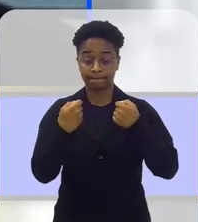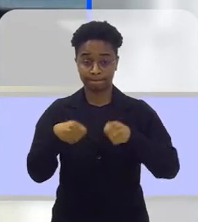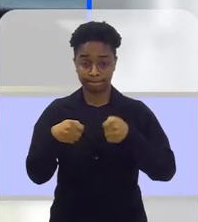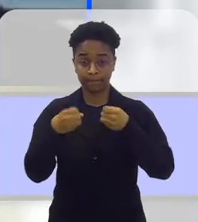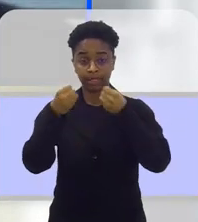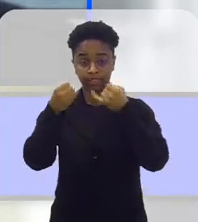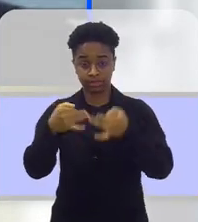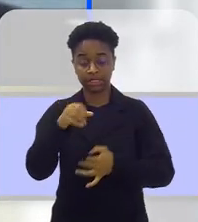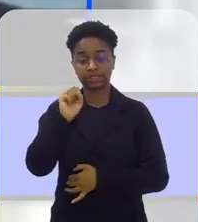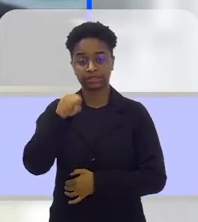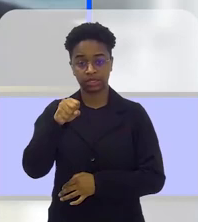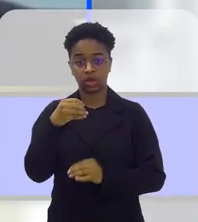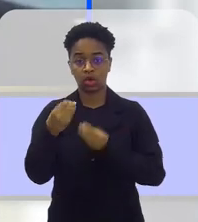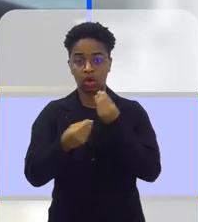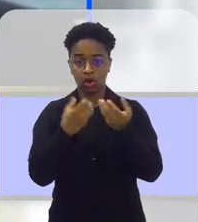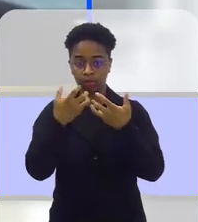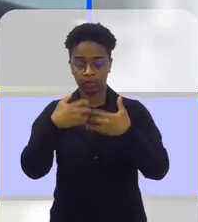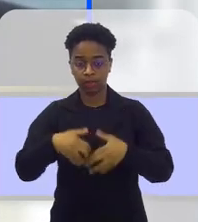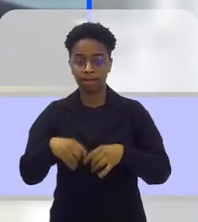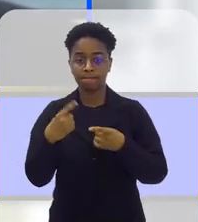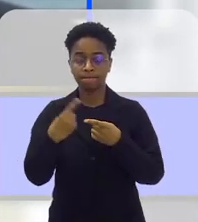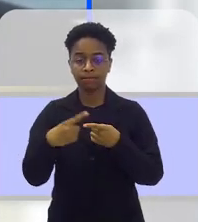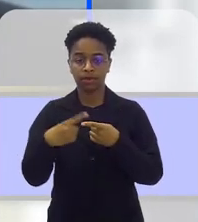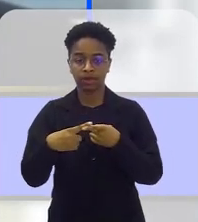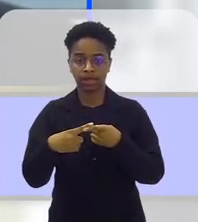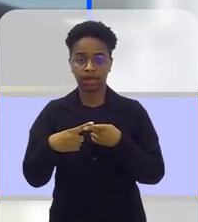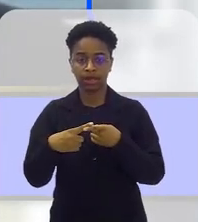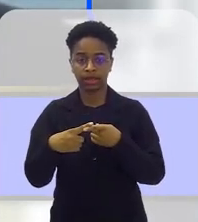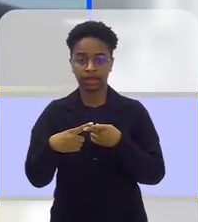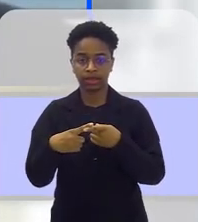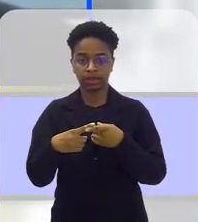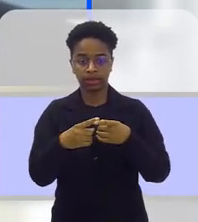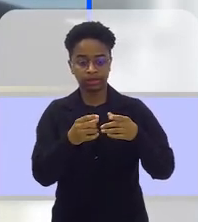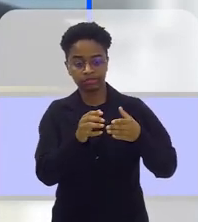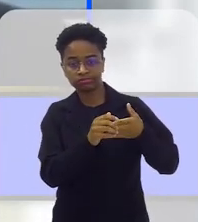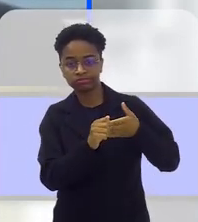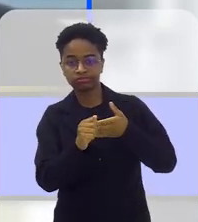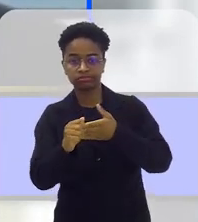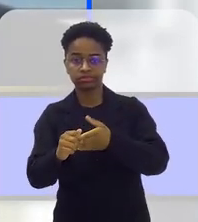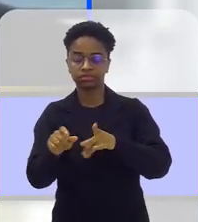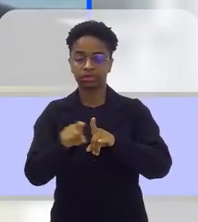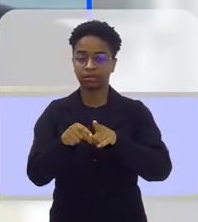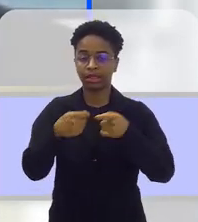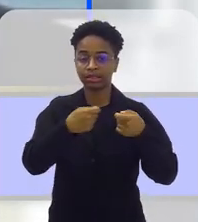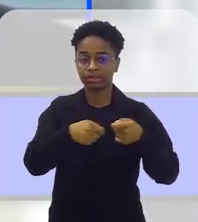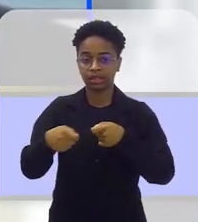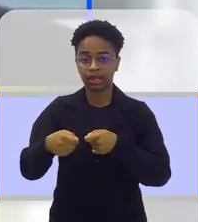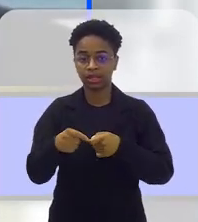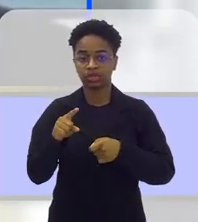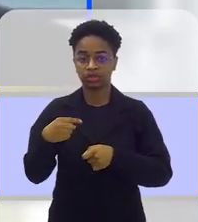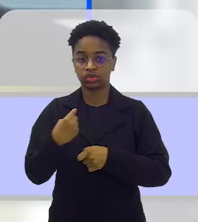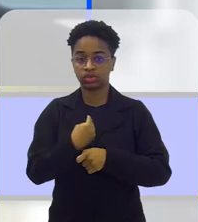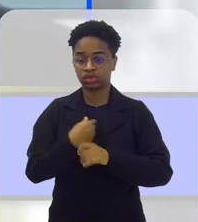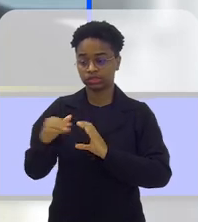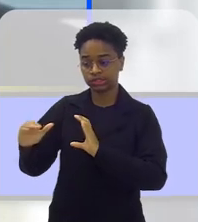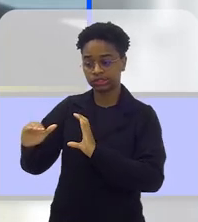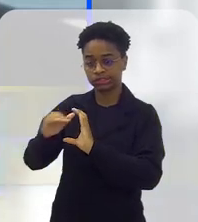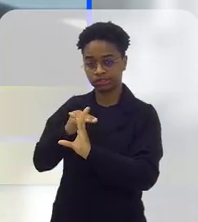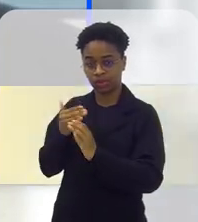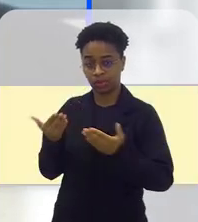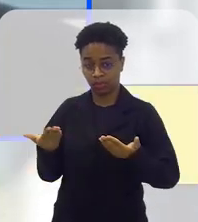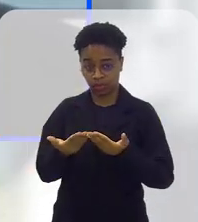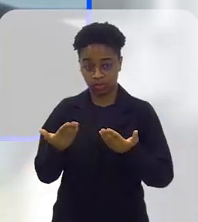tem que esclarecer, sim, nessa questão, porque esses encaminhamentos, essa demanda que chega até a FIA hoje,